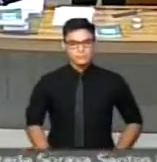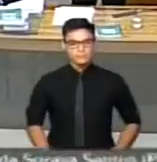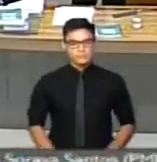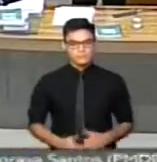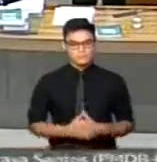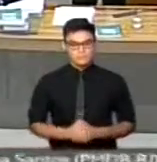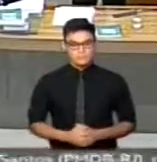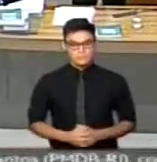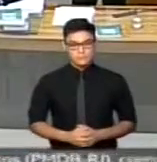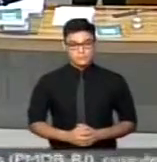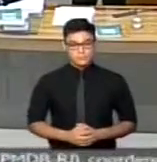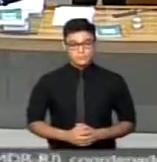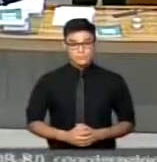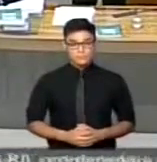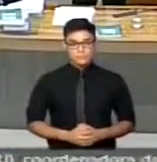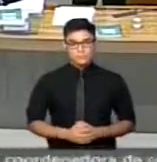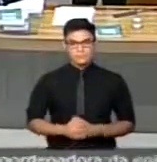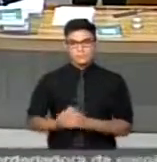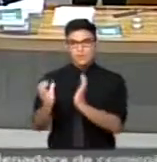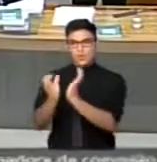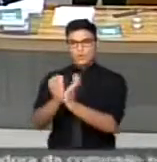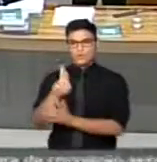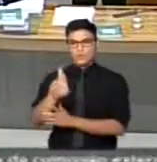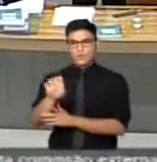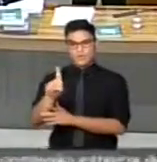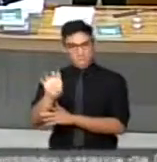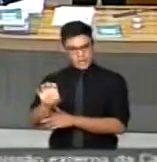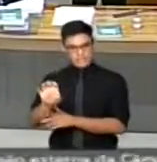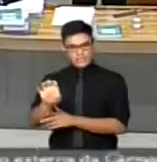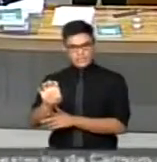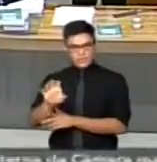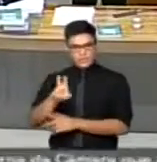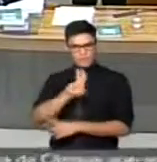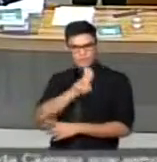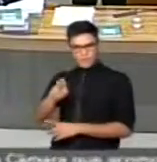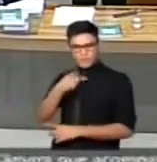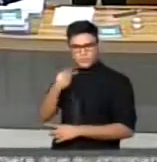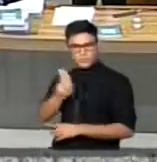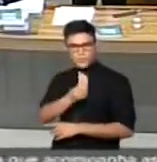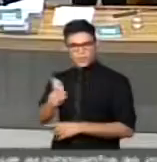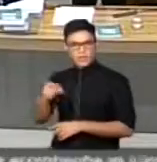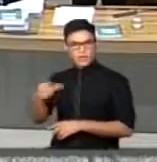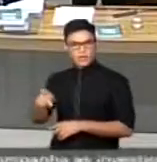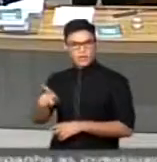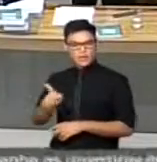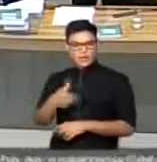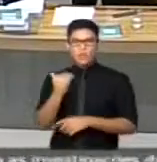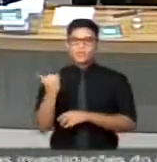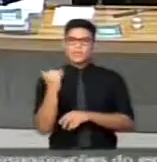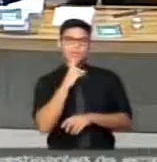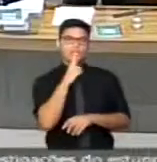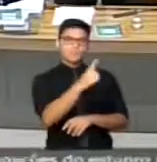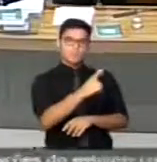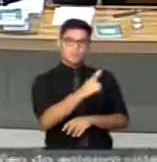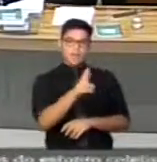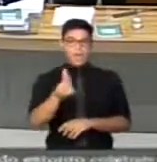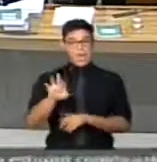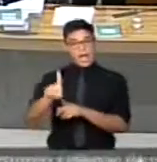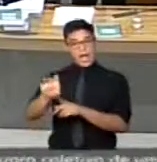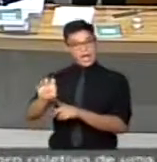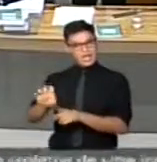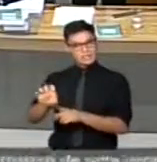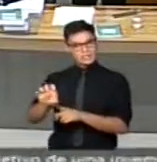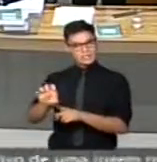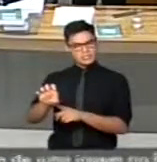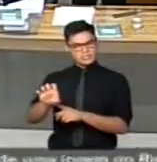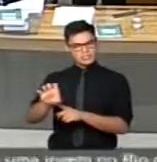presidente, seguinte, a rede foi citada pelo deputado Rubens Bueno, só gostaria de deixar muito claro que em nenhum momento a rede